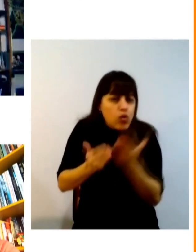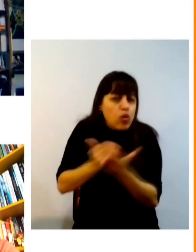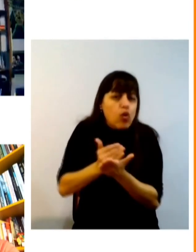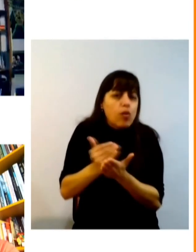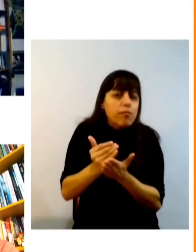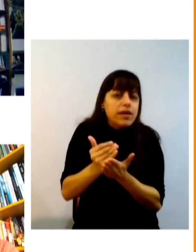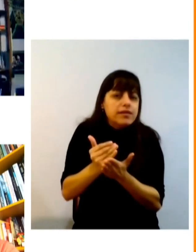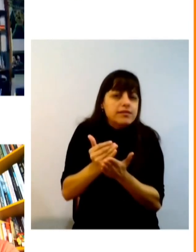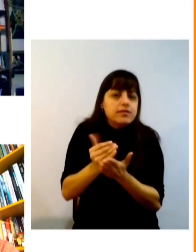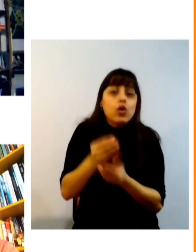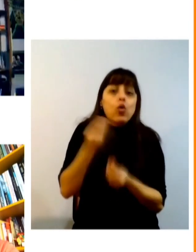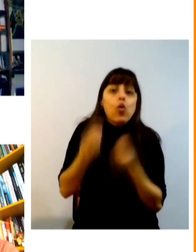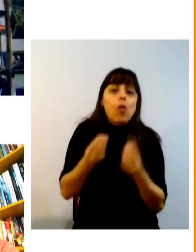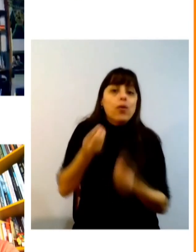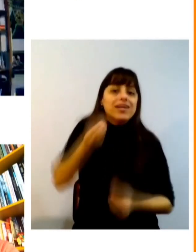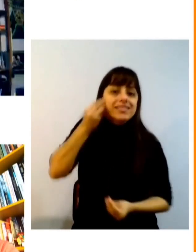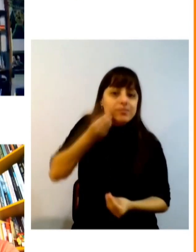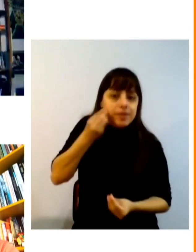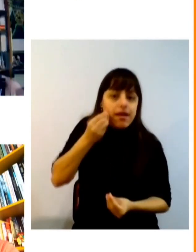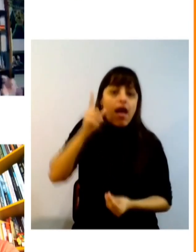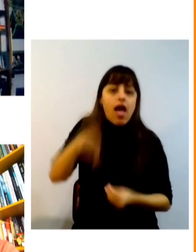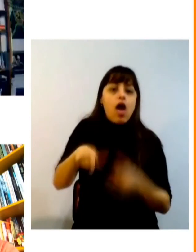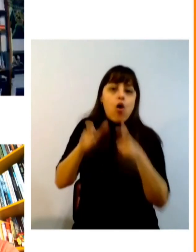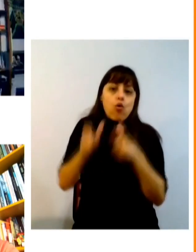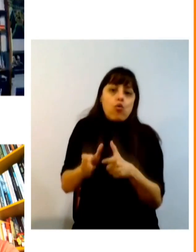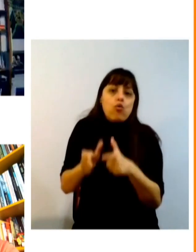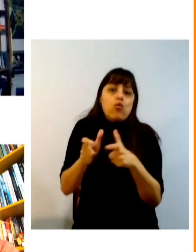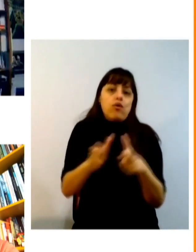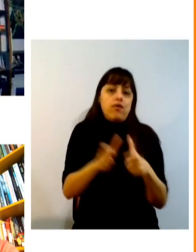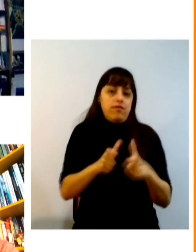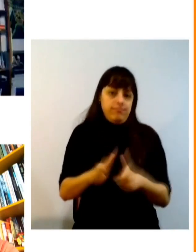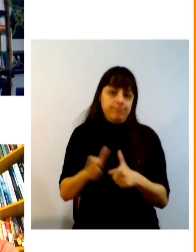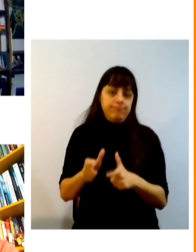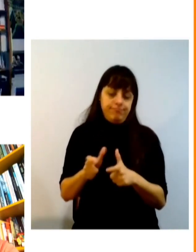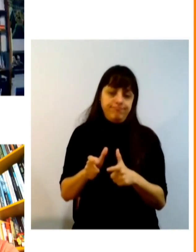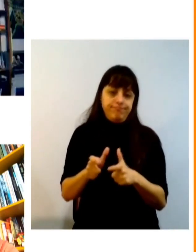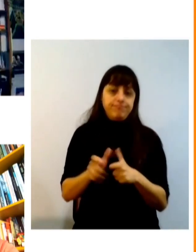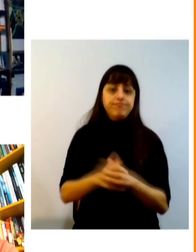nasce e se expressa no nível local mas não